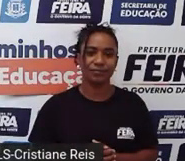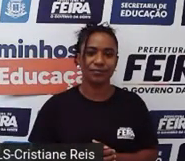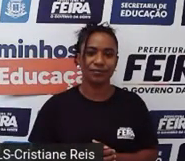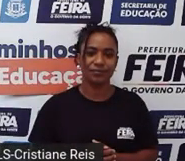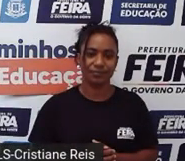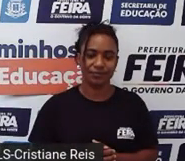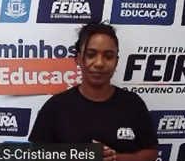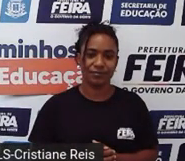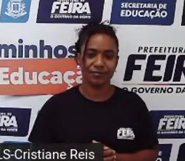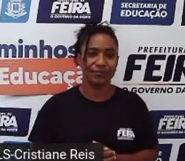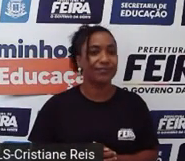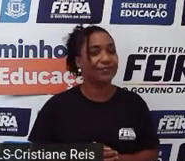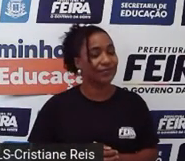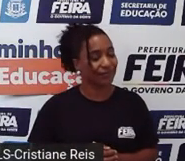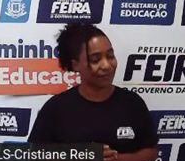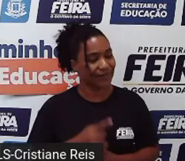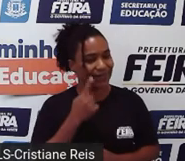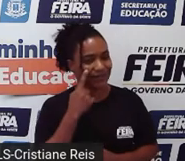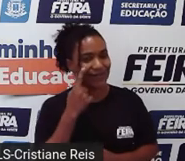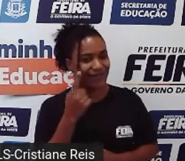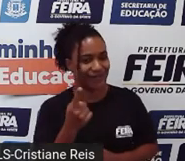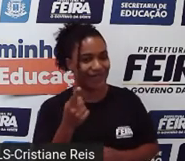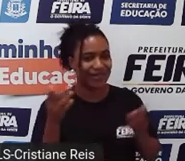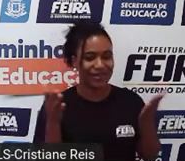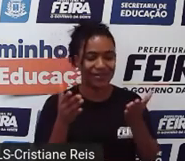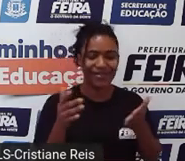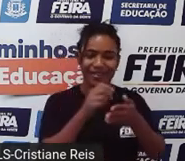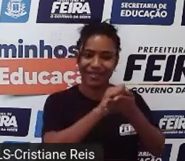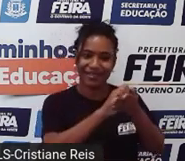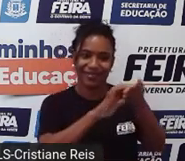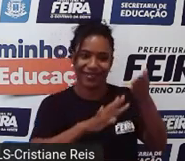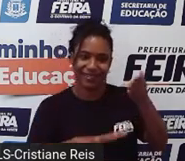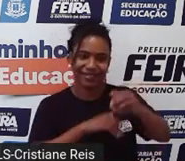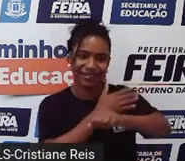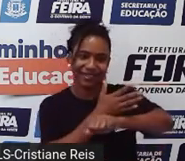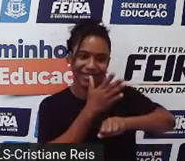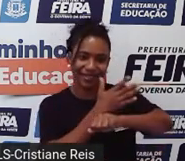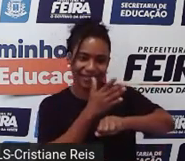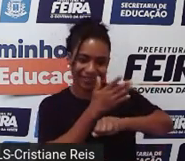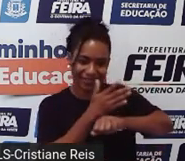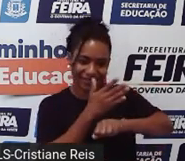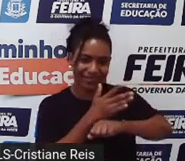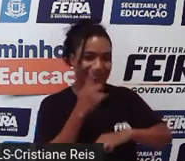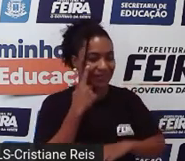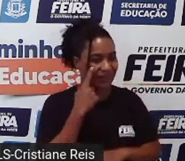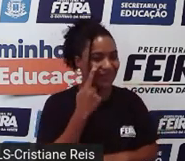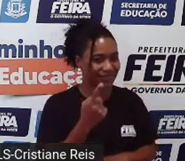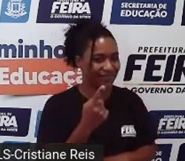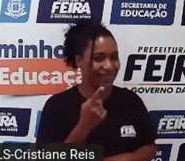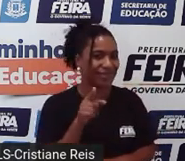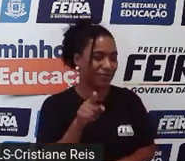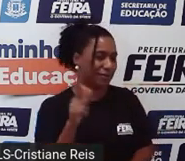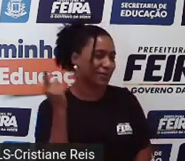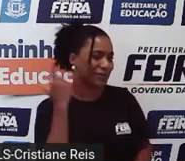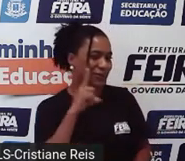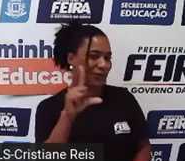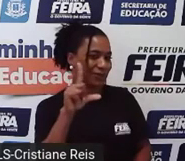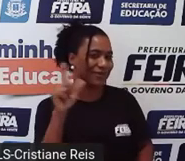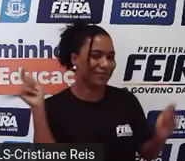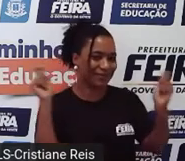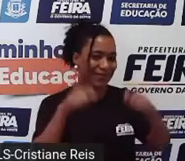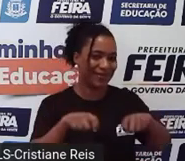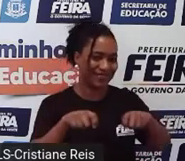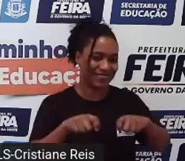So. E chegou a hora do nosso desafio. Let's practice. You can do it. Eu tenho certeza que você é capaz de